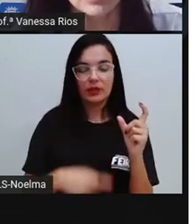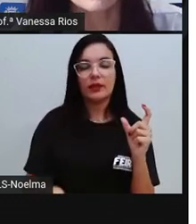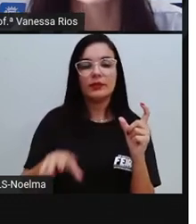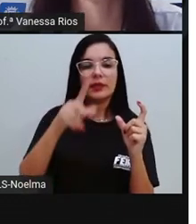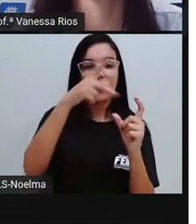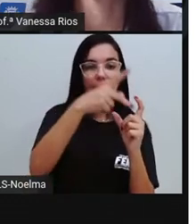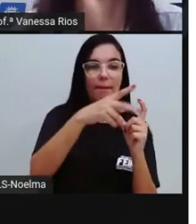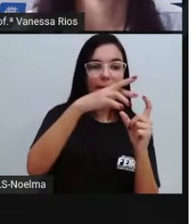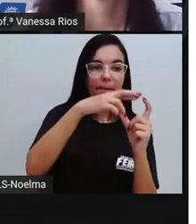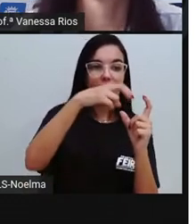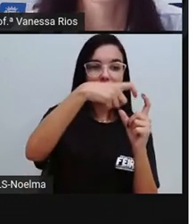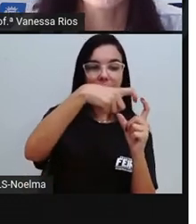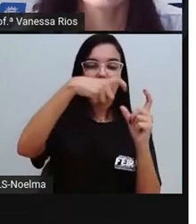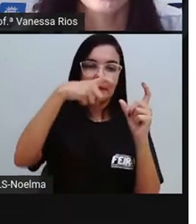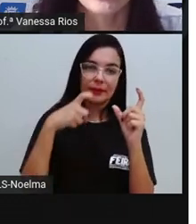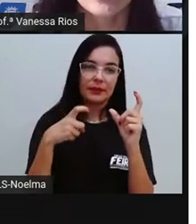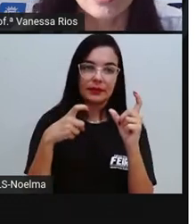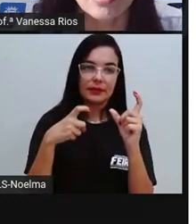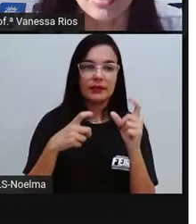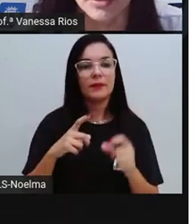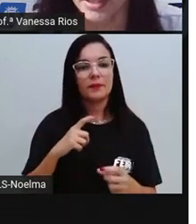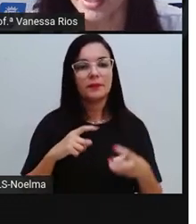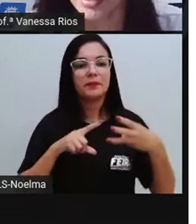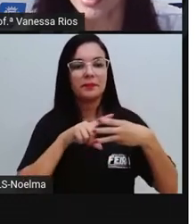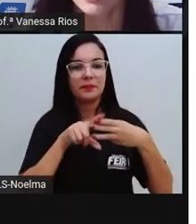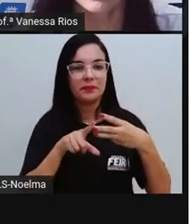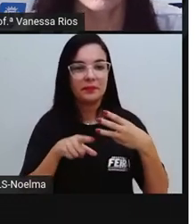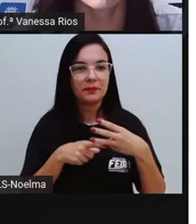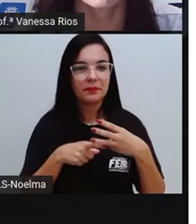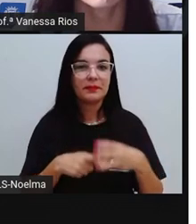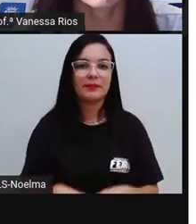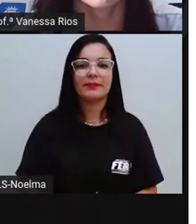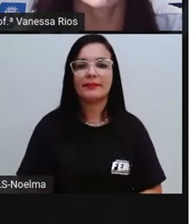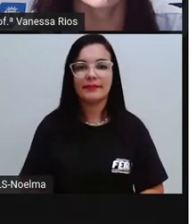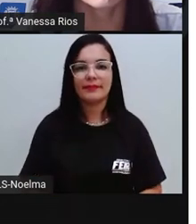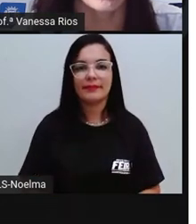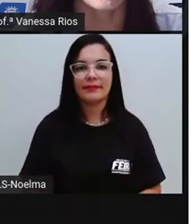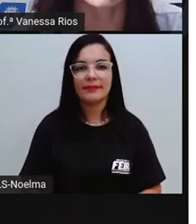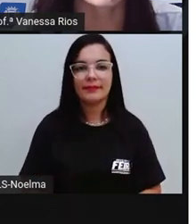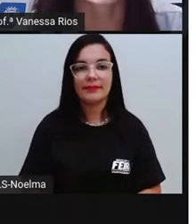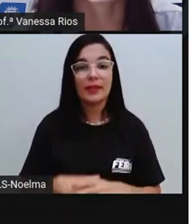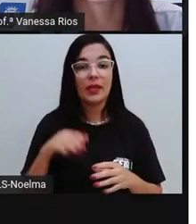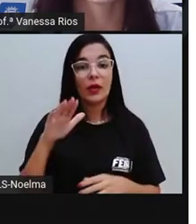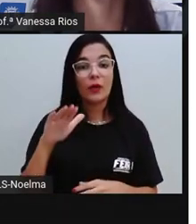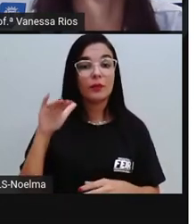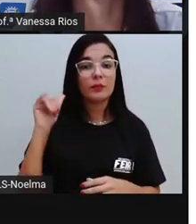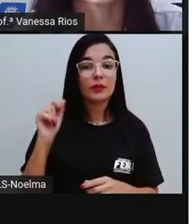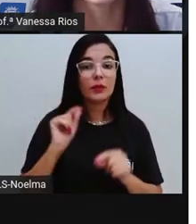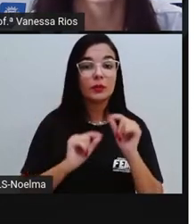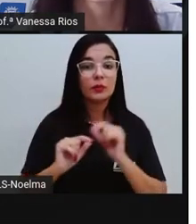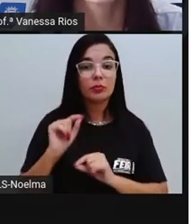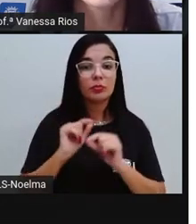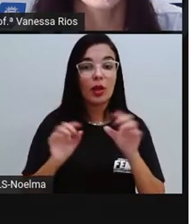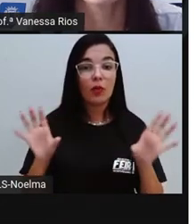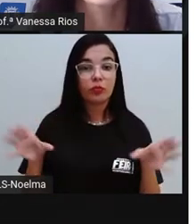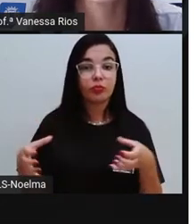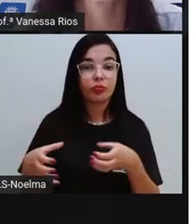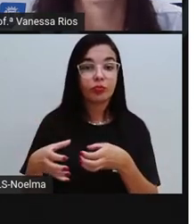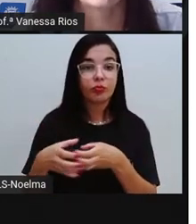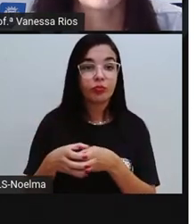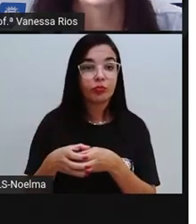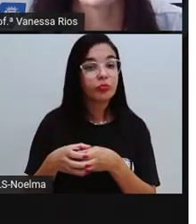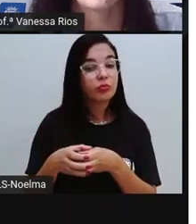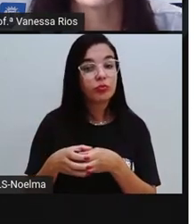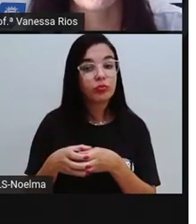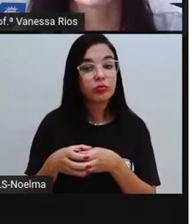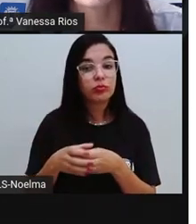paroxítonas e proparoxítonas. E aí, mais uma pergunta. Como é